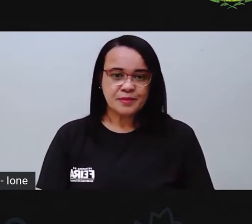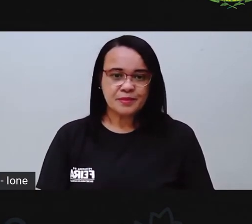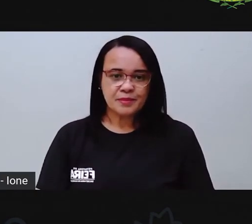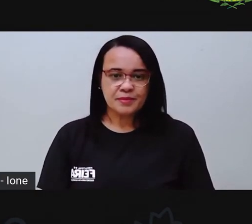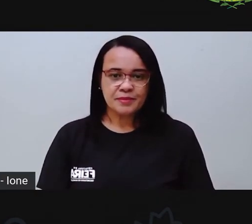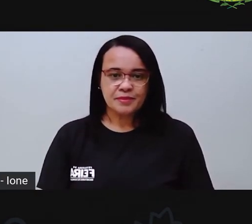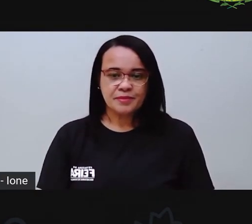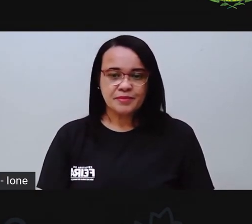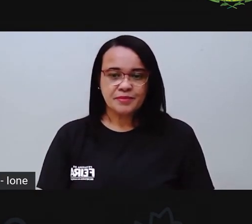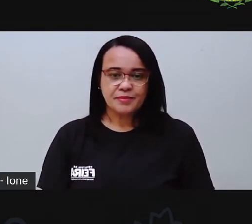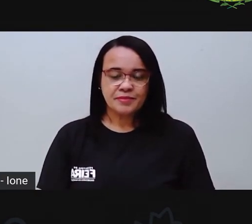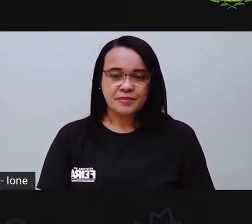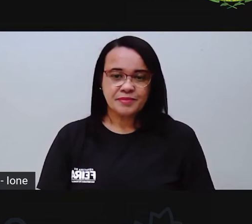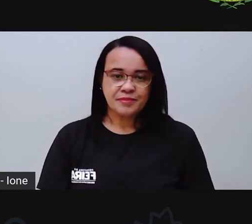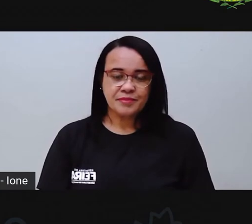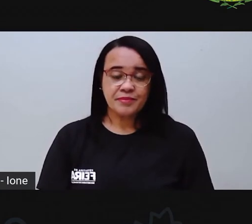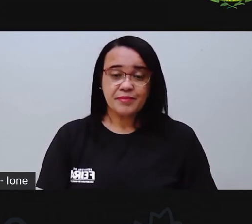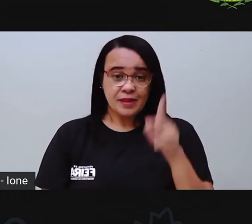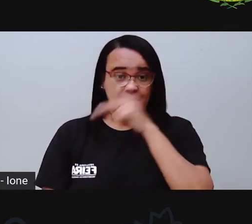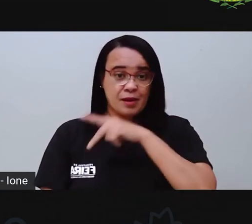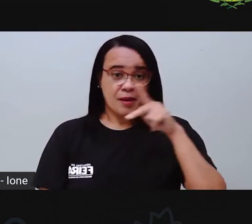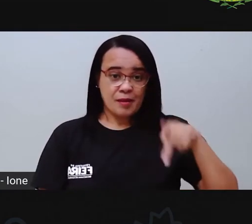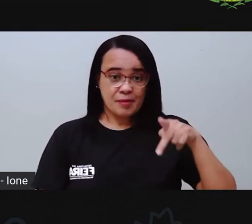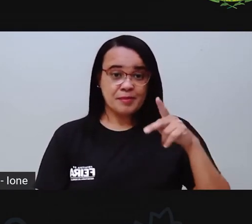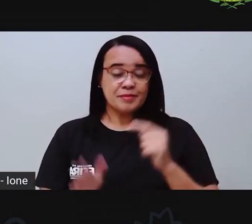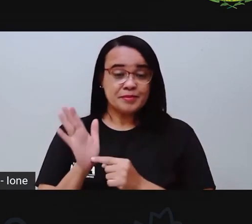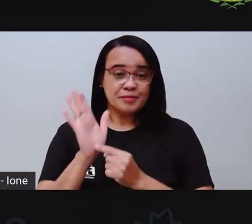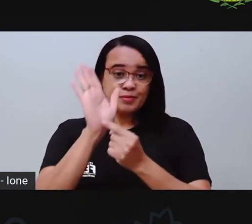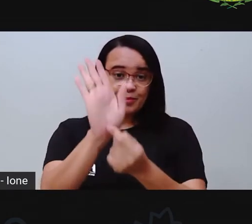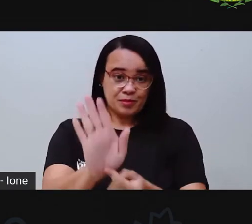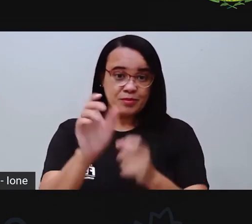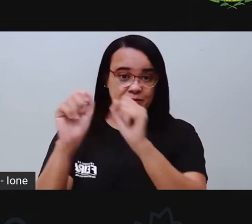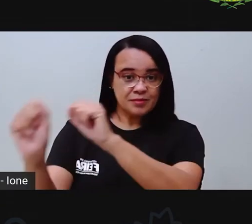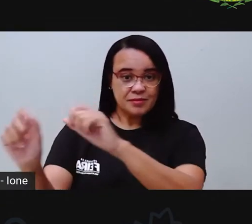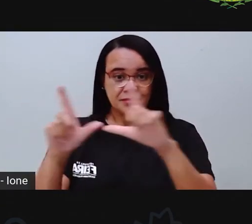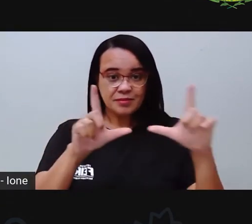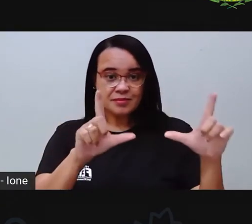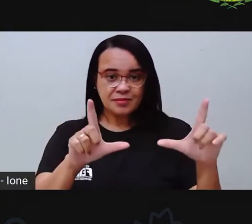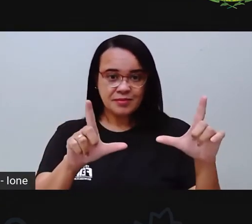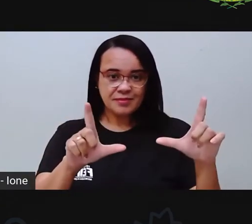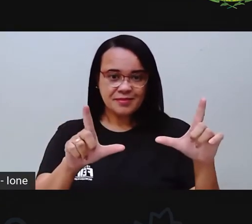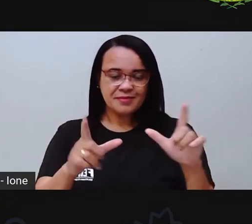E aí a Pró vai mostrar para vocês aqui o slide. Só um minutinho.